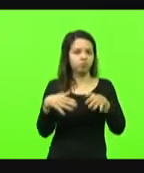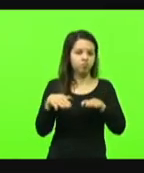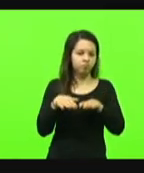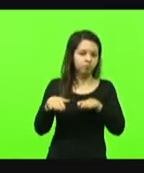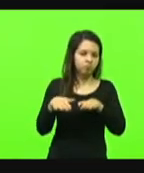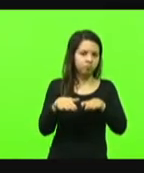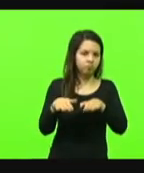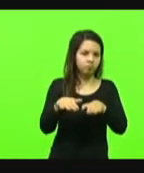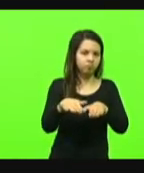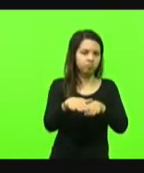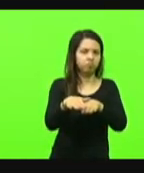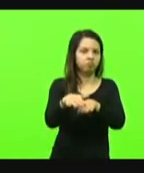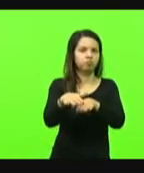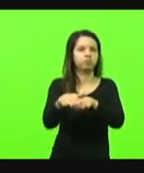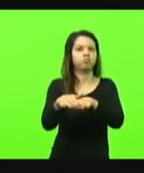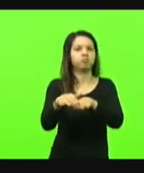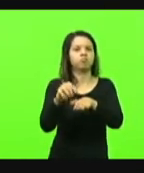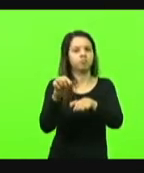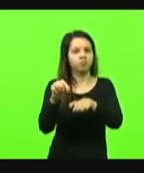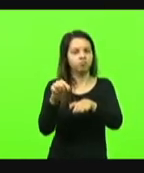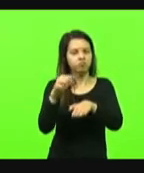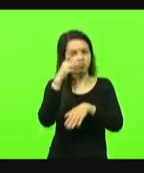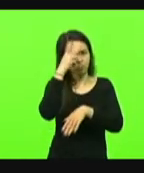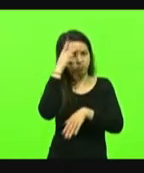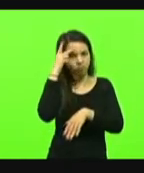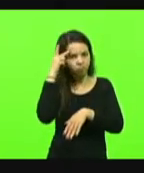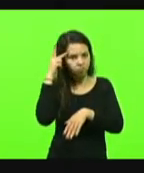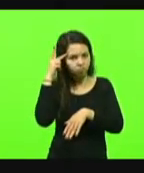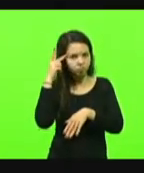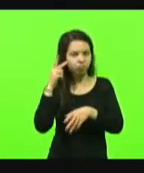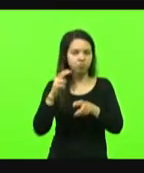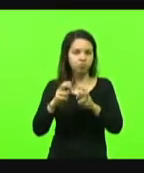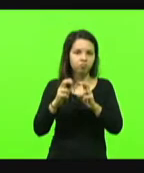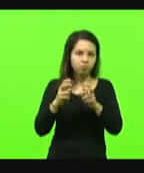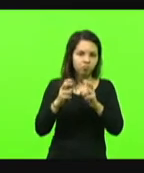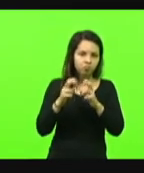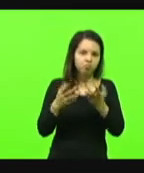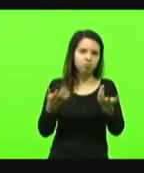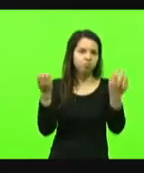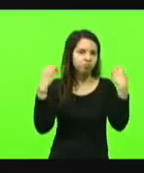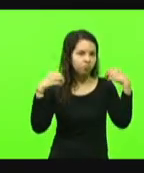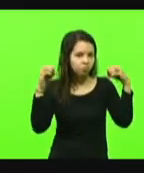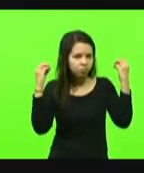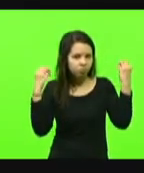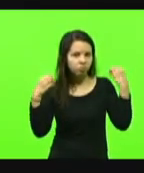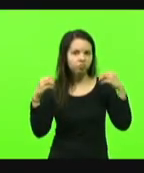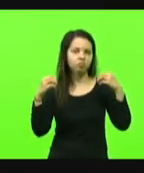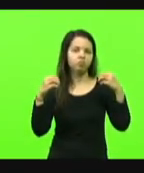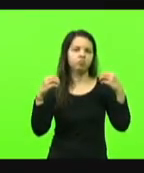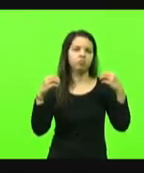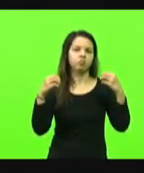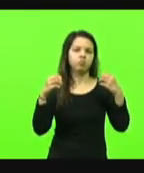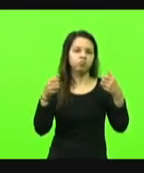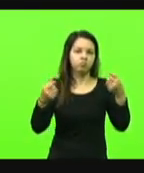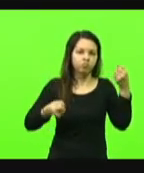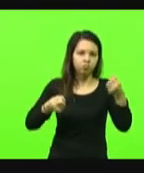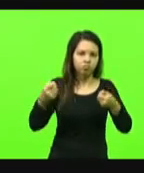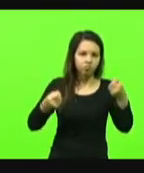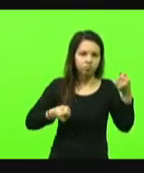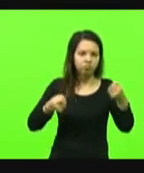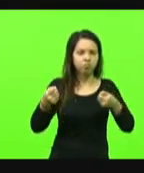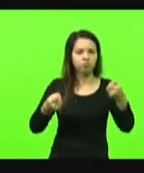os veículos de transporte de pessoas, de pacientes. É por aí que passa a nossa